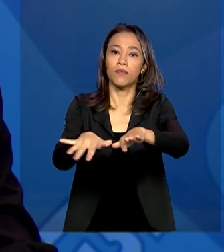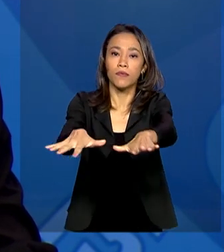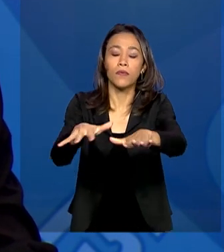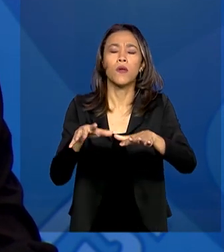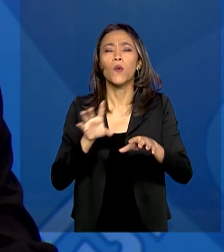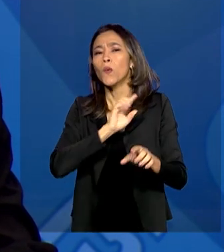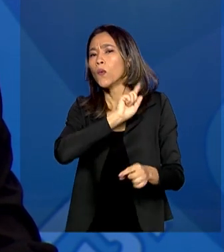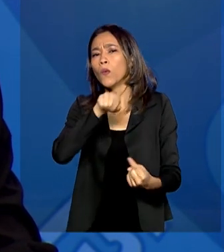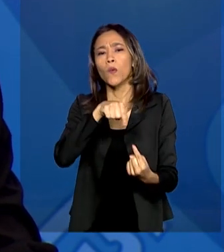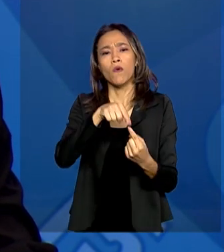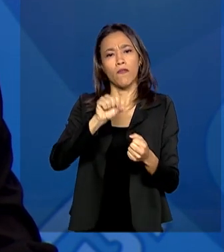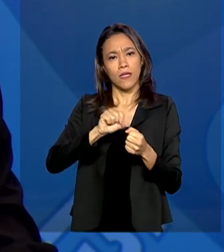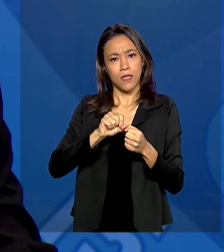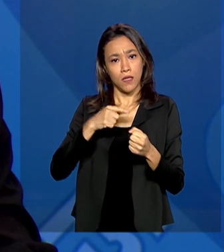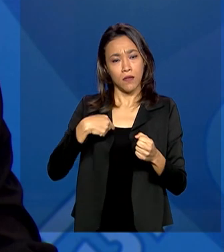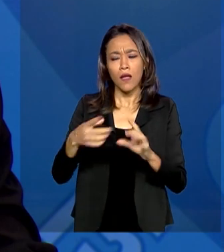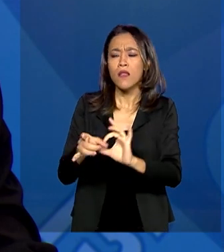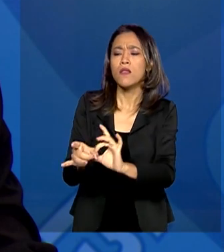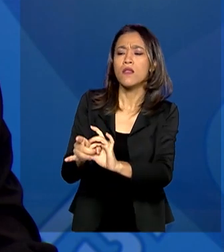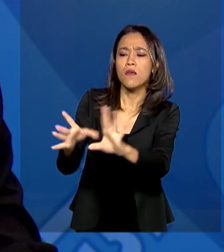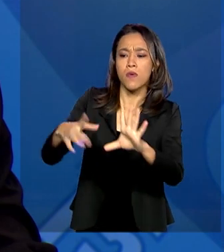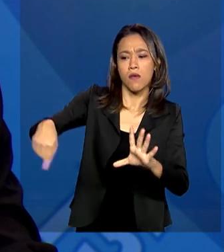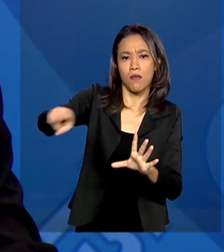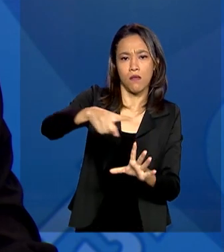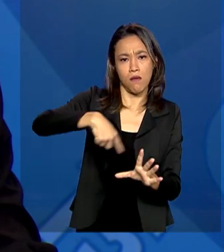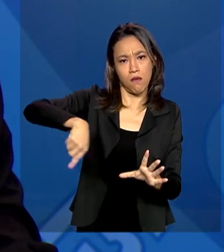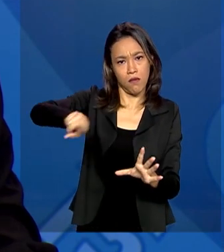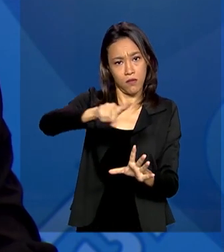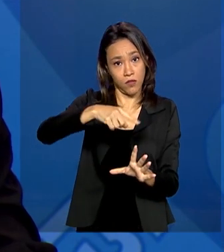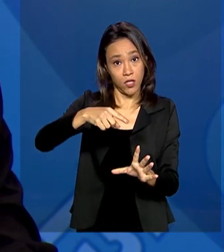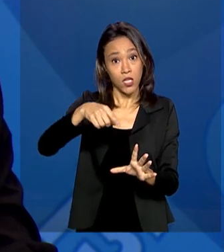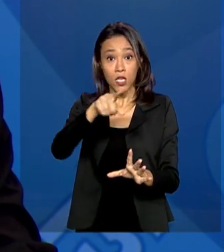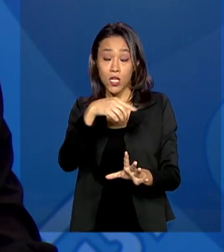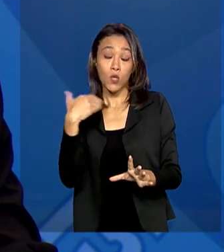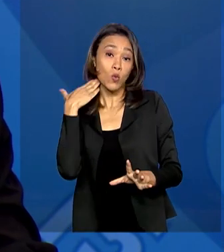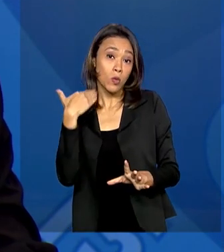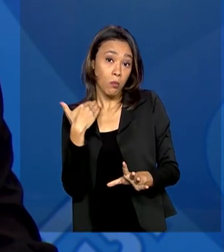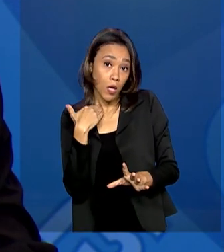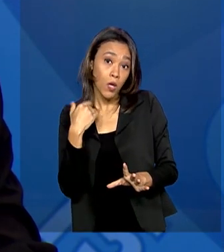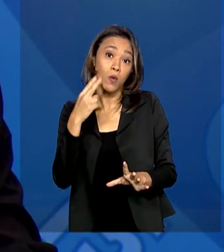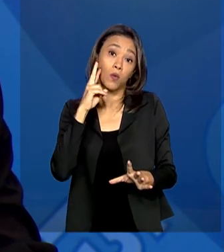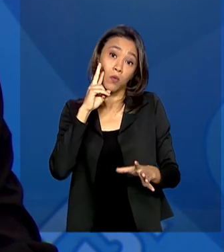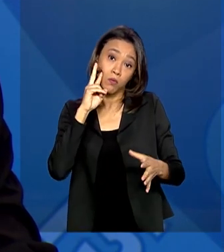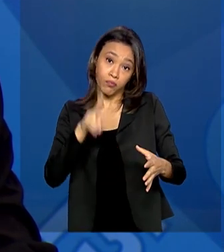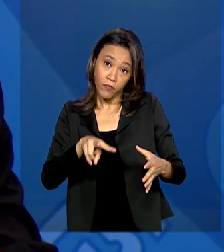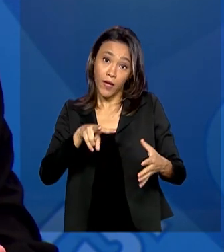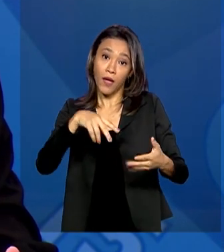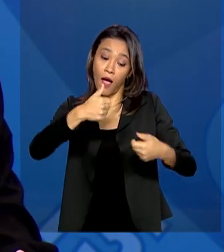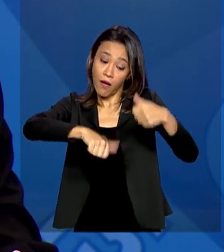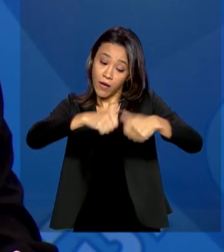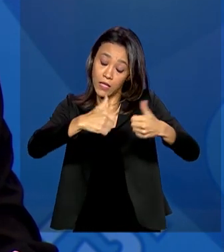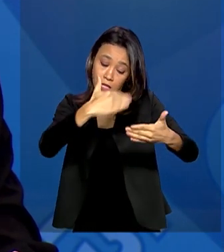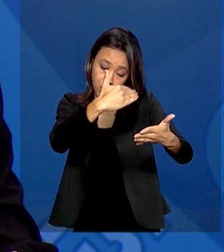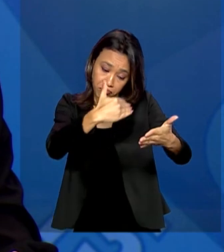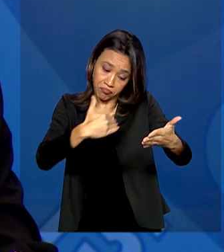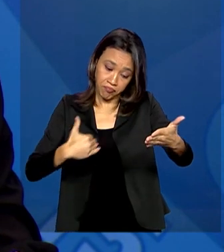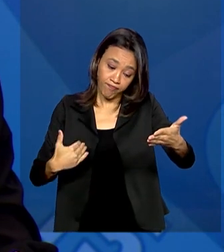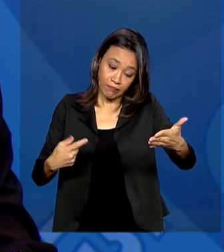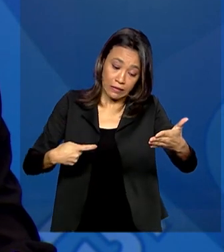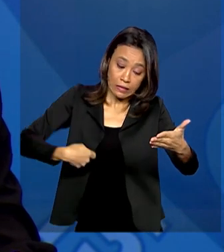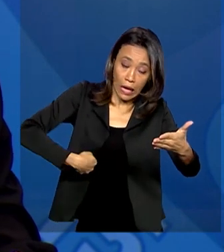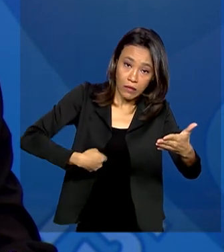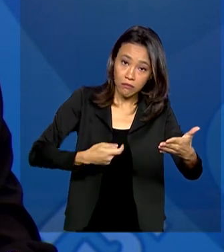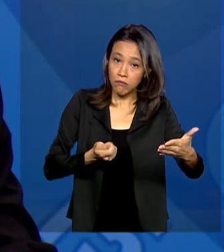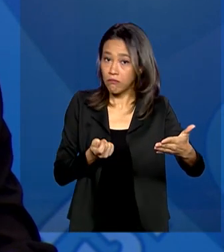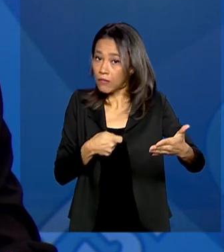toda a liberdade para que os bancos usem a análise de crédito, a análise de risco e decidam. Agora,